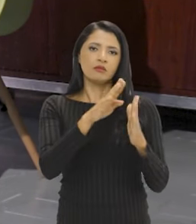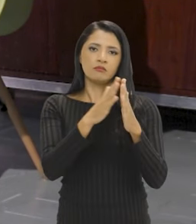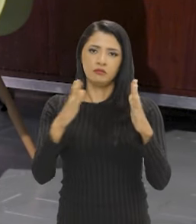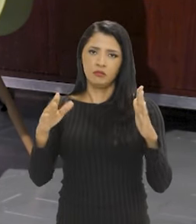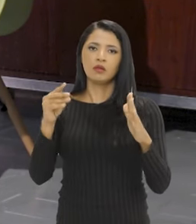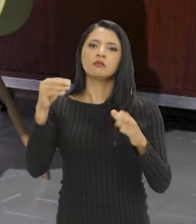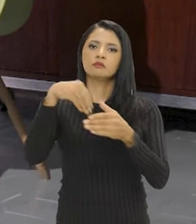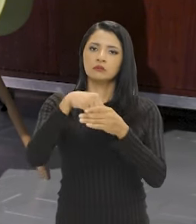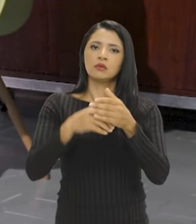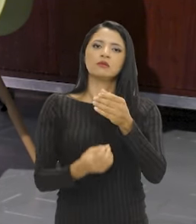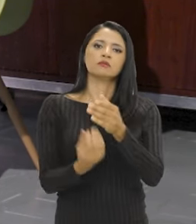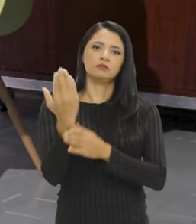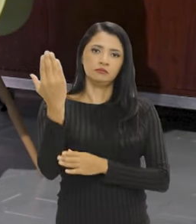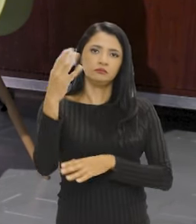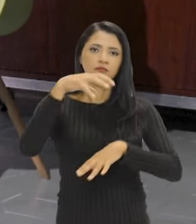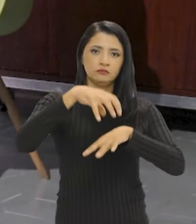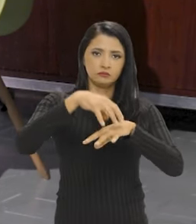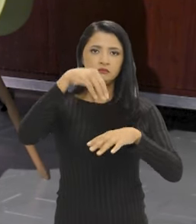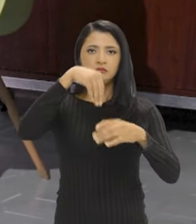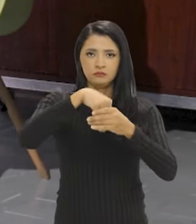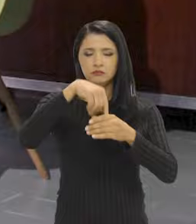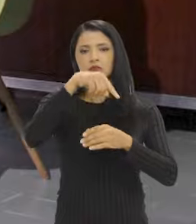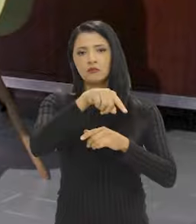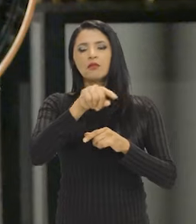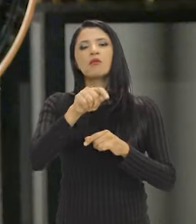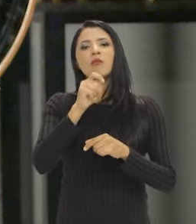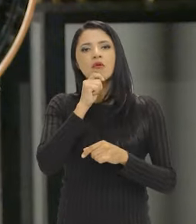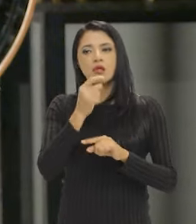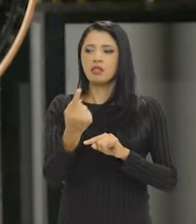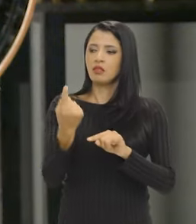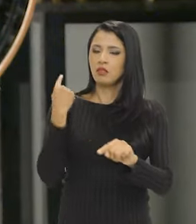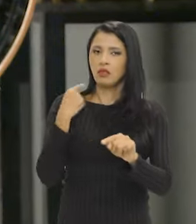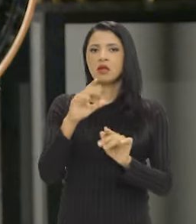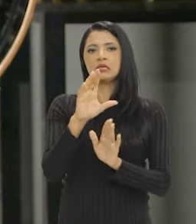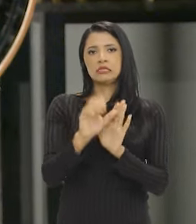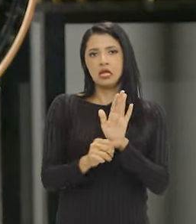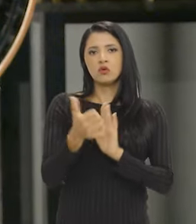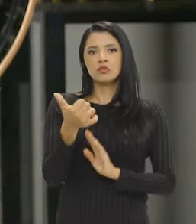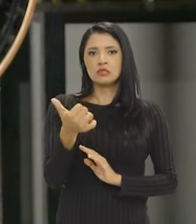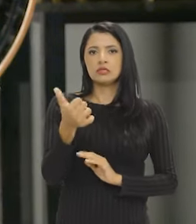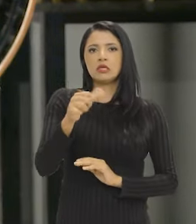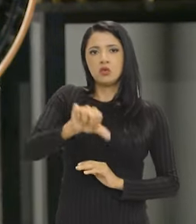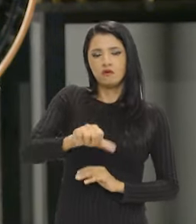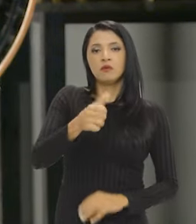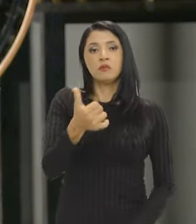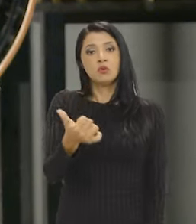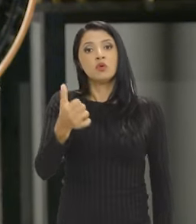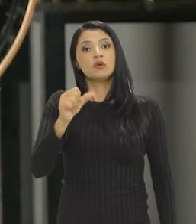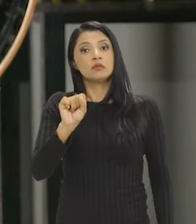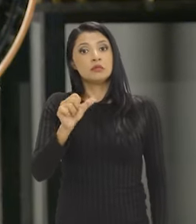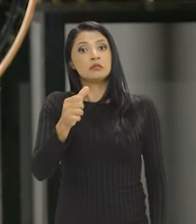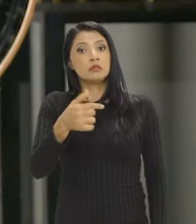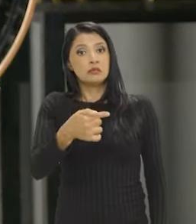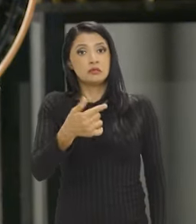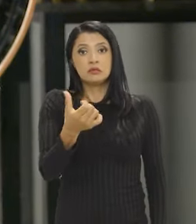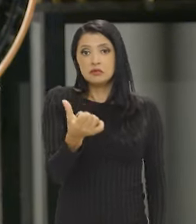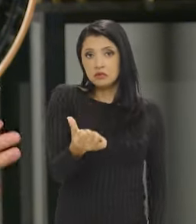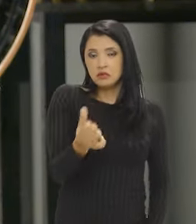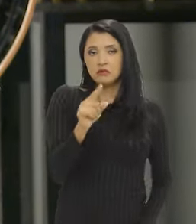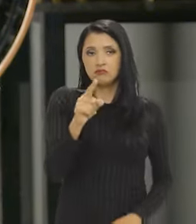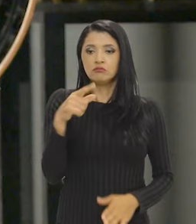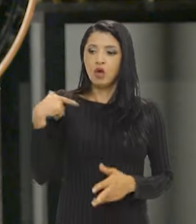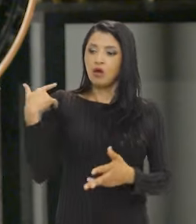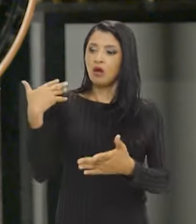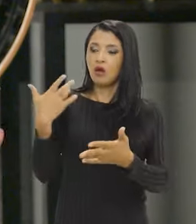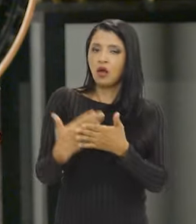ela é instituída dentro do Arquivo Nacional ainda no século XIX, 1876. Ela passa